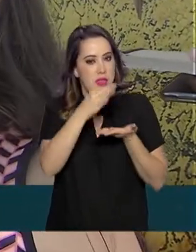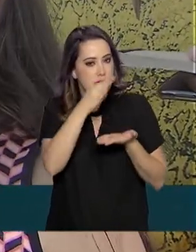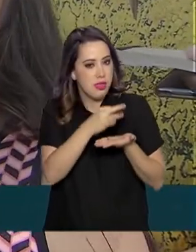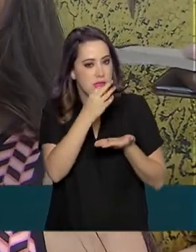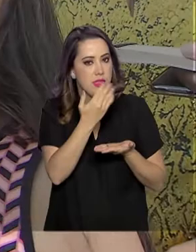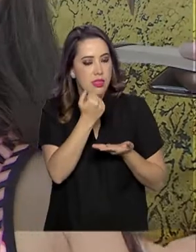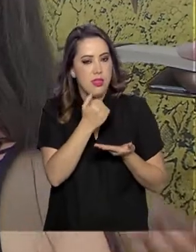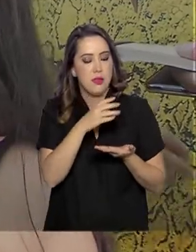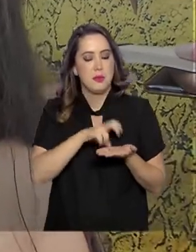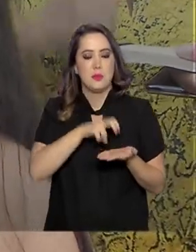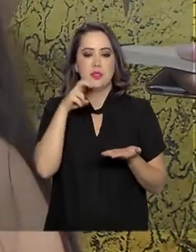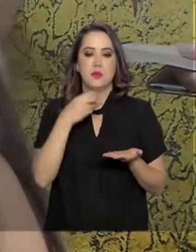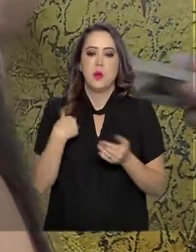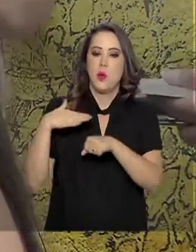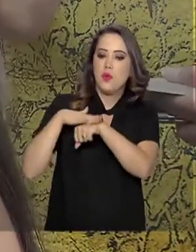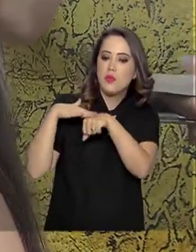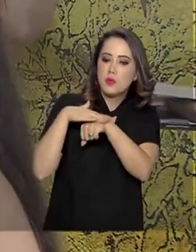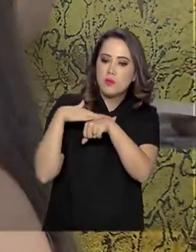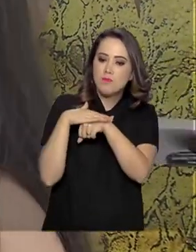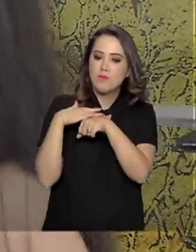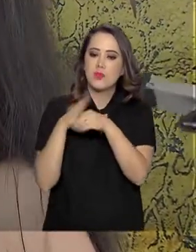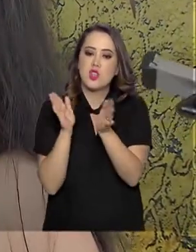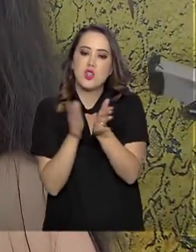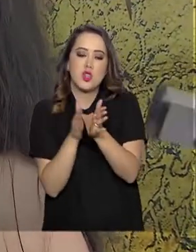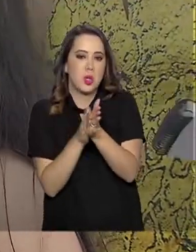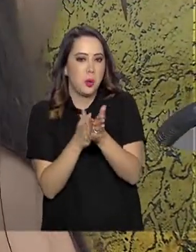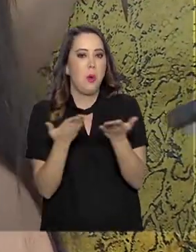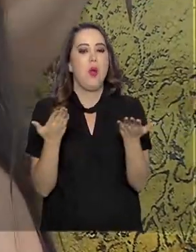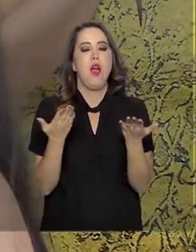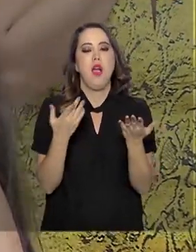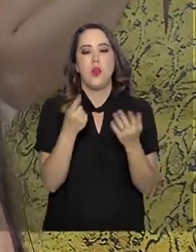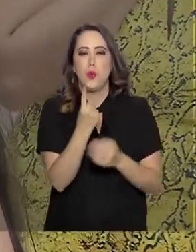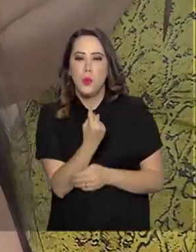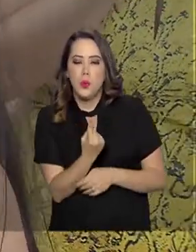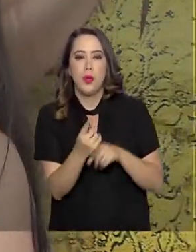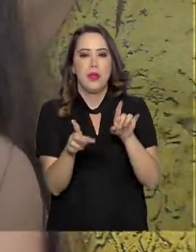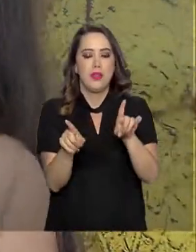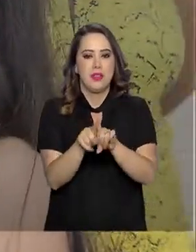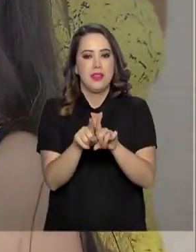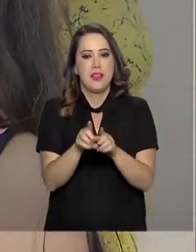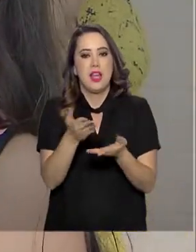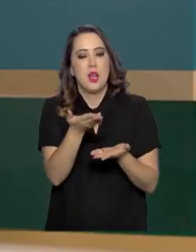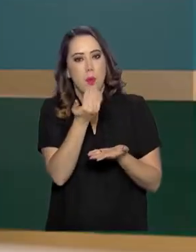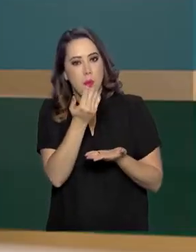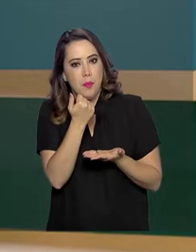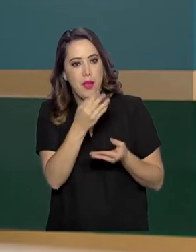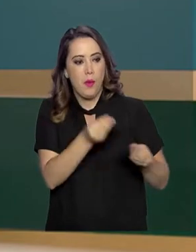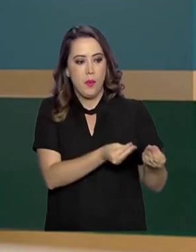a gente bateu parabéns e ele comeu o bolo e levou o bolo.